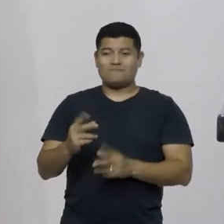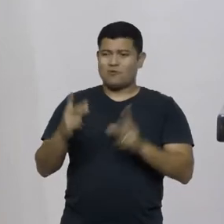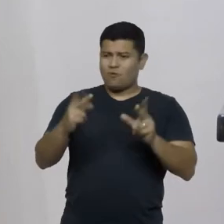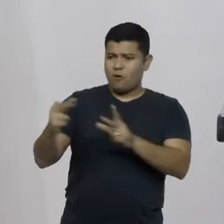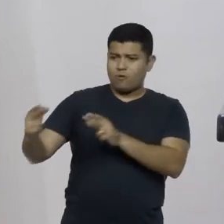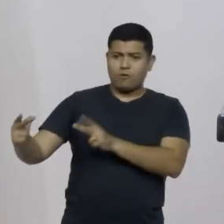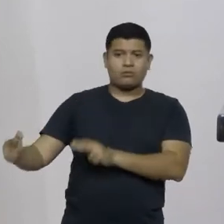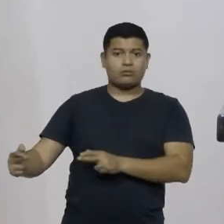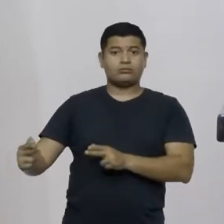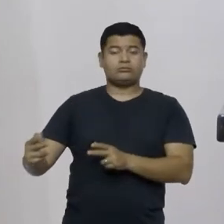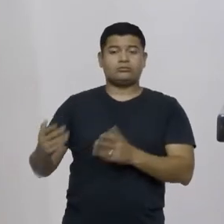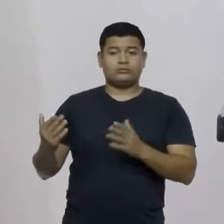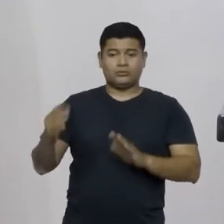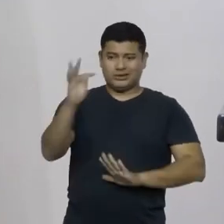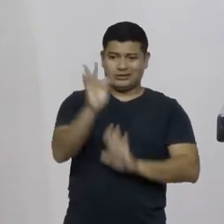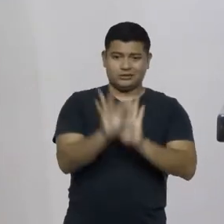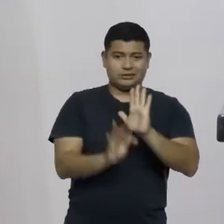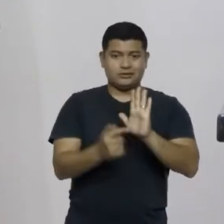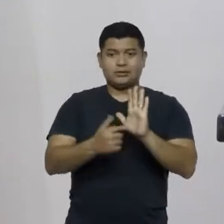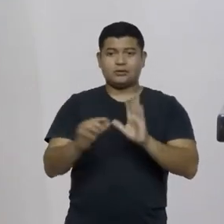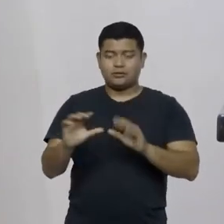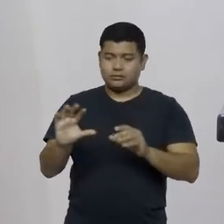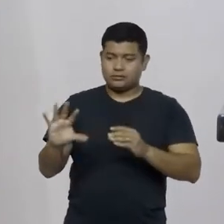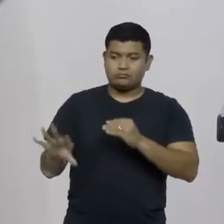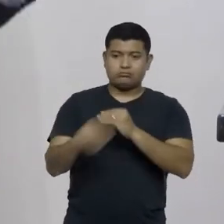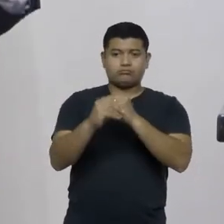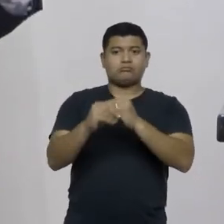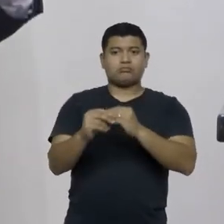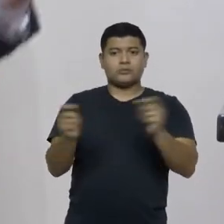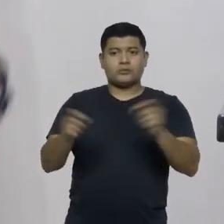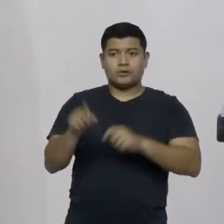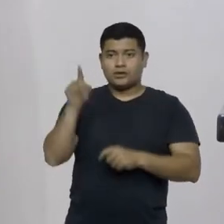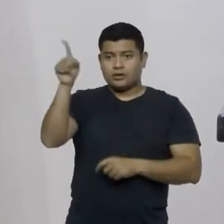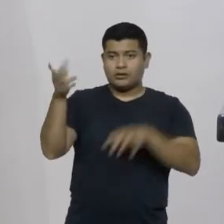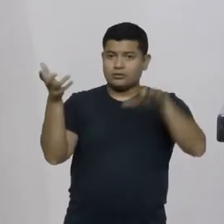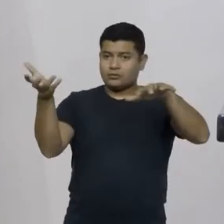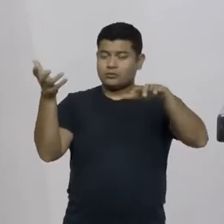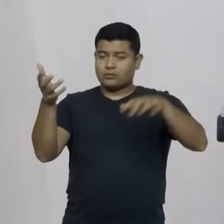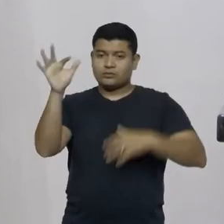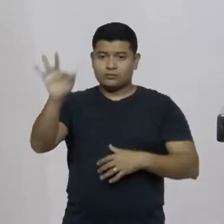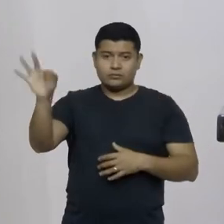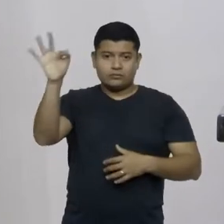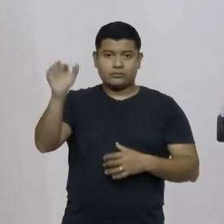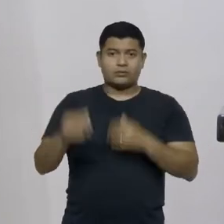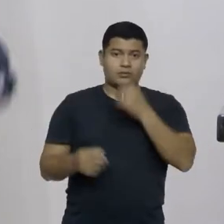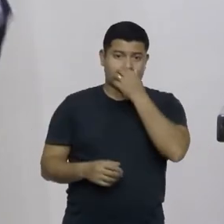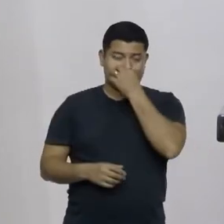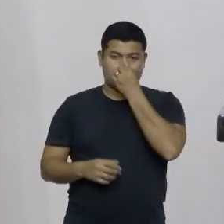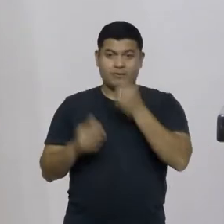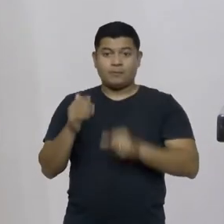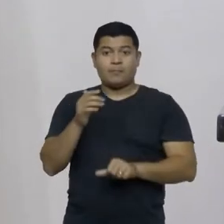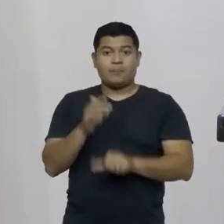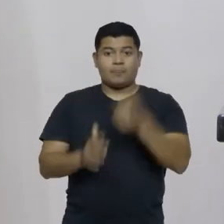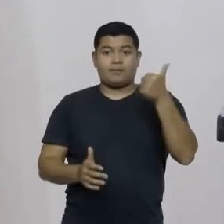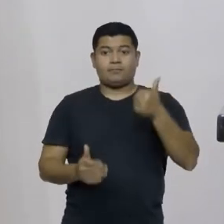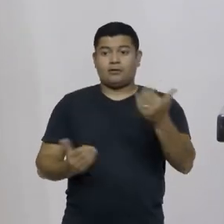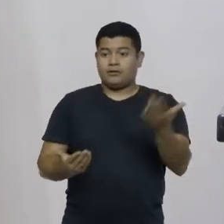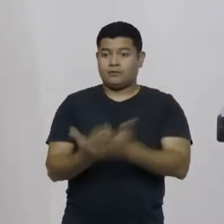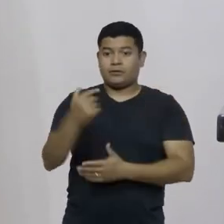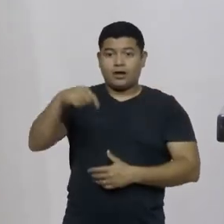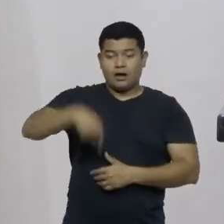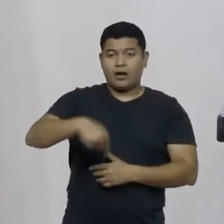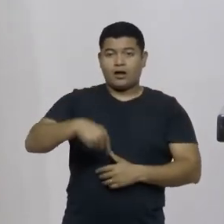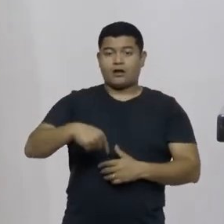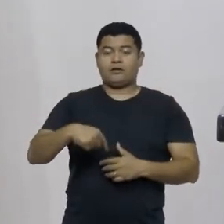esse texto se torna uma emenda constitucional lá no congresso federal e a primeira assembleia a aprovar foi a nossa agora